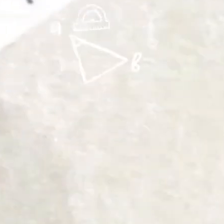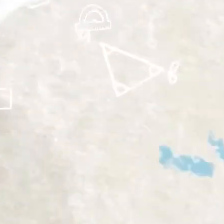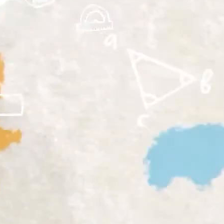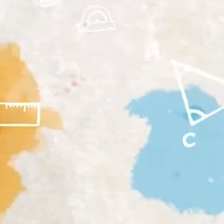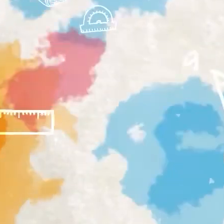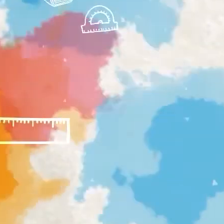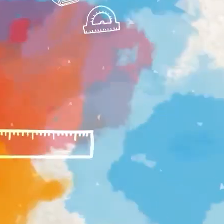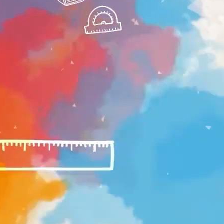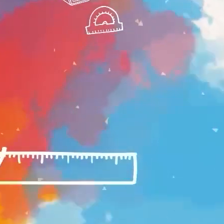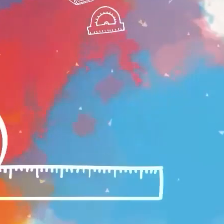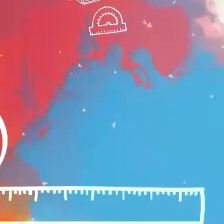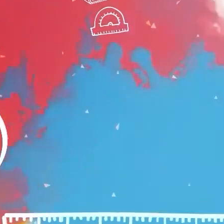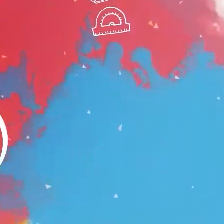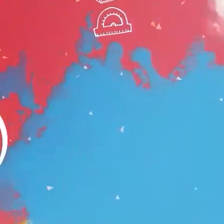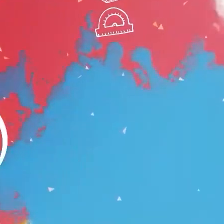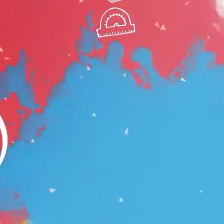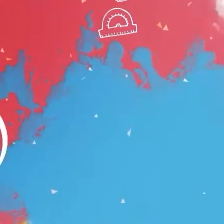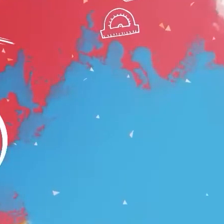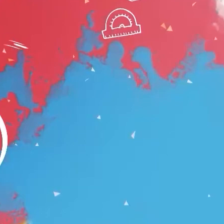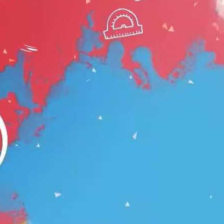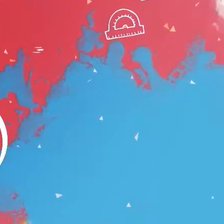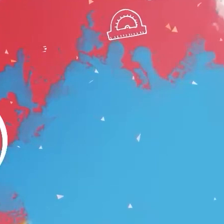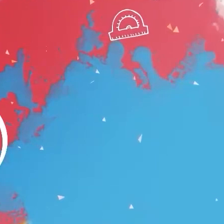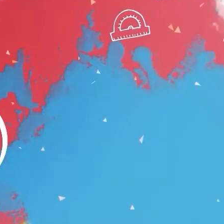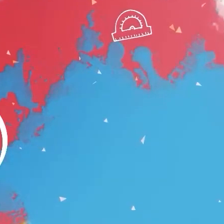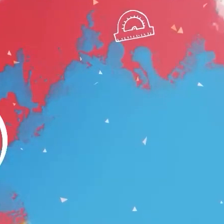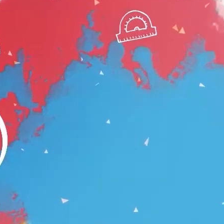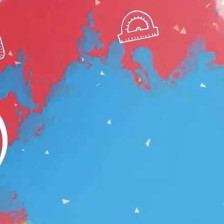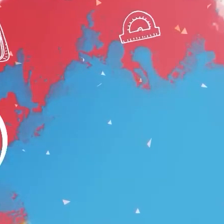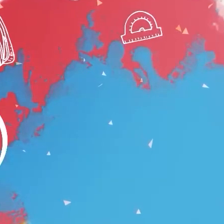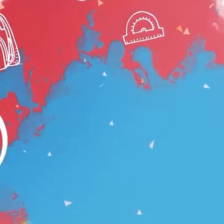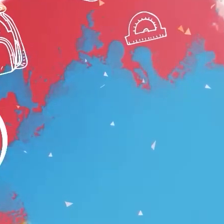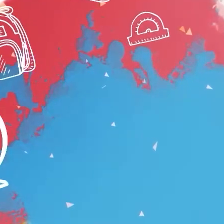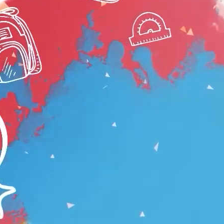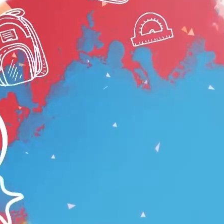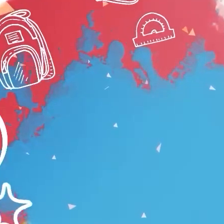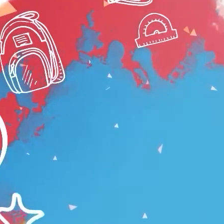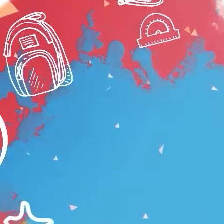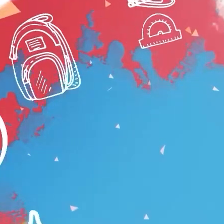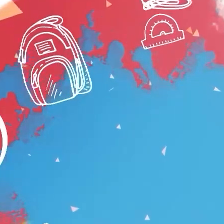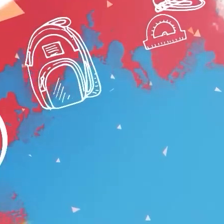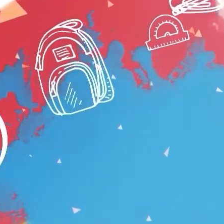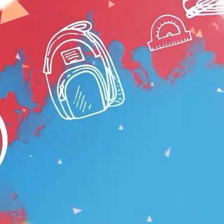Se Se inscreva no canal.